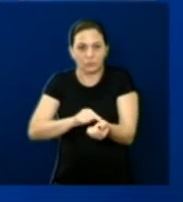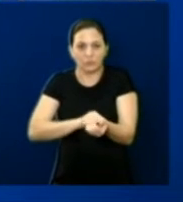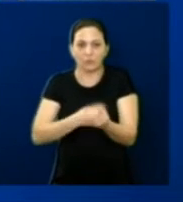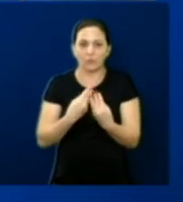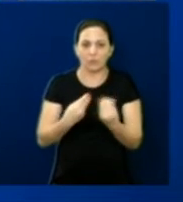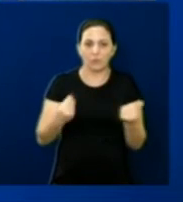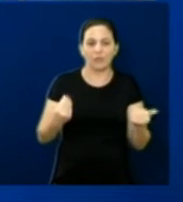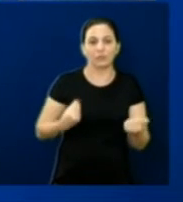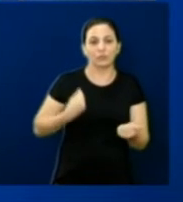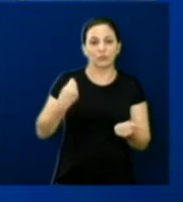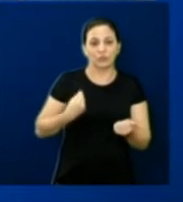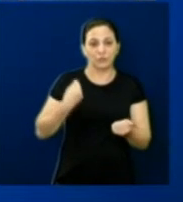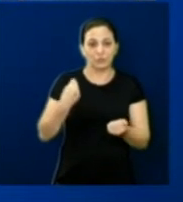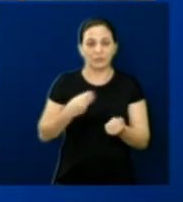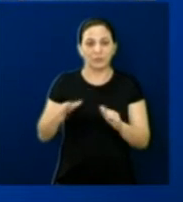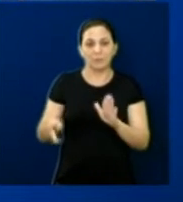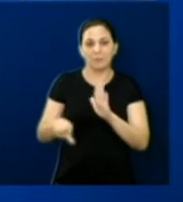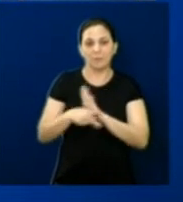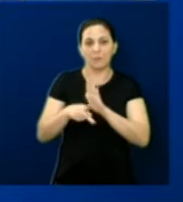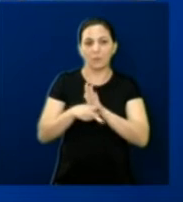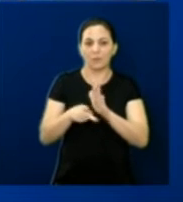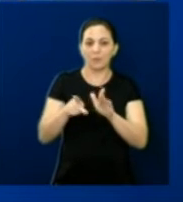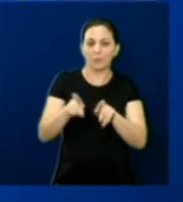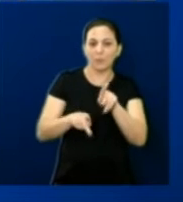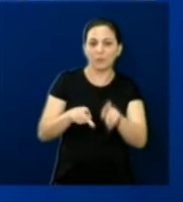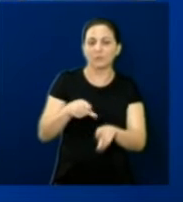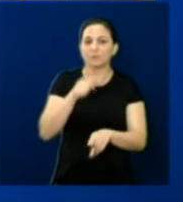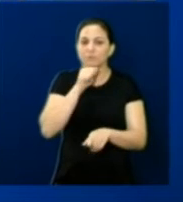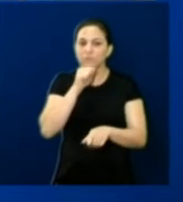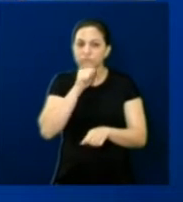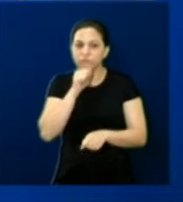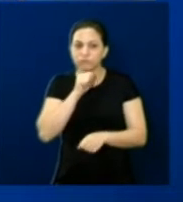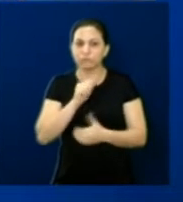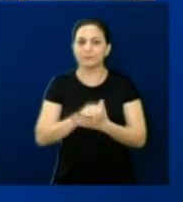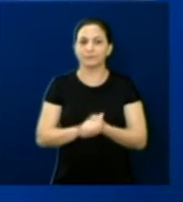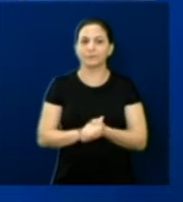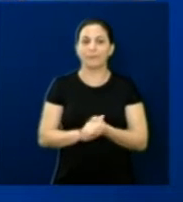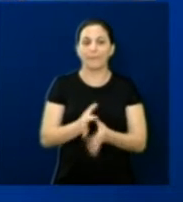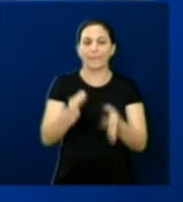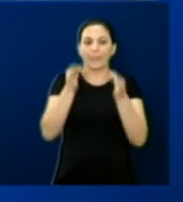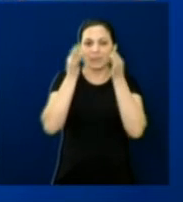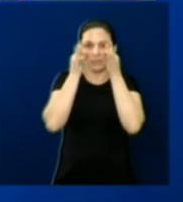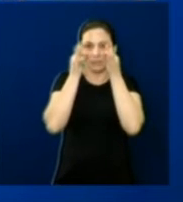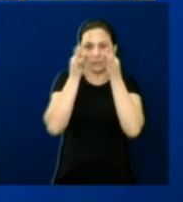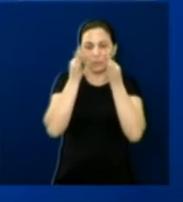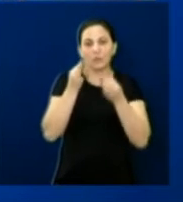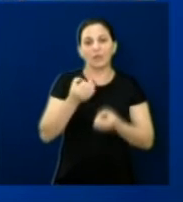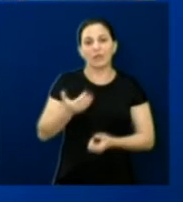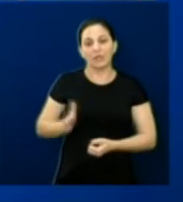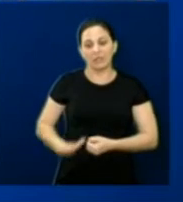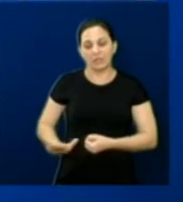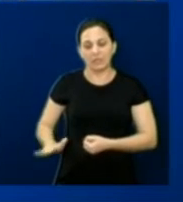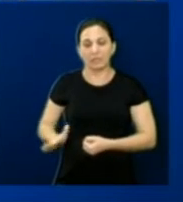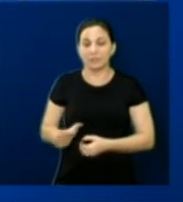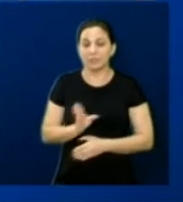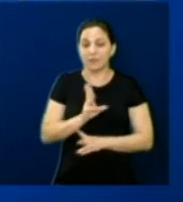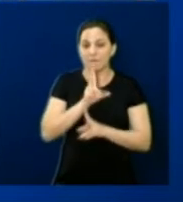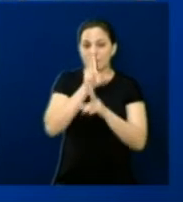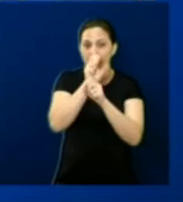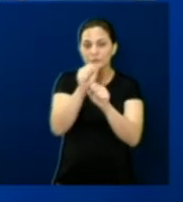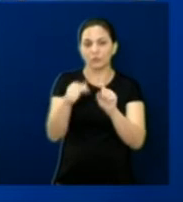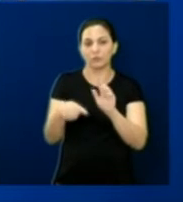vida e outras questões específicas relacionadas à população mais idosa. A atenção à primeira infância é outro ponto forte,